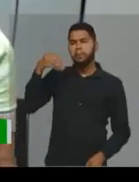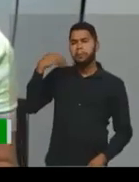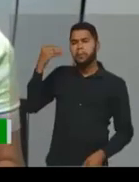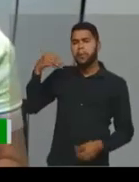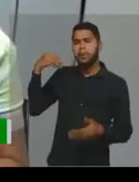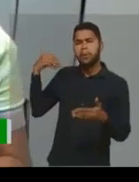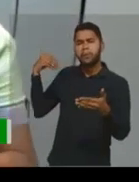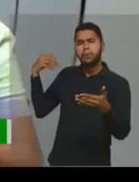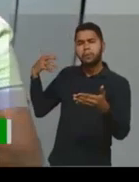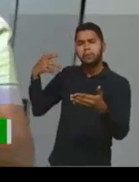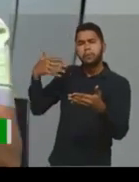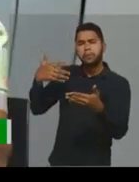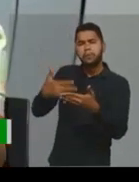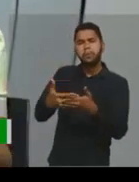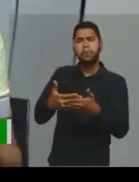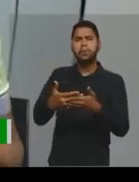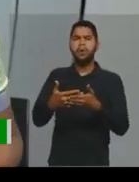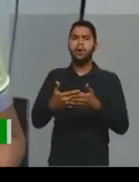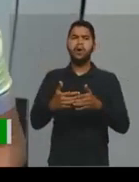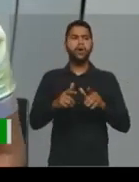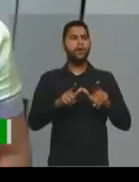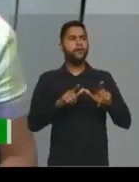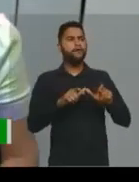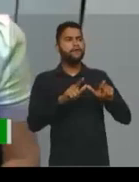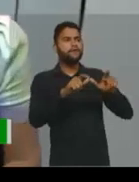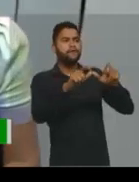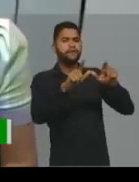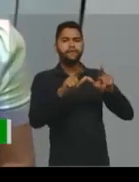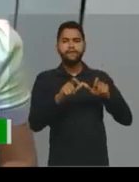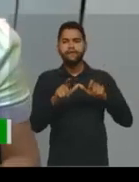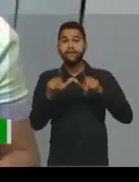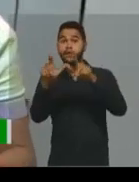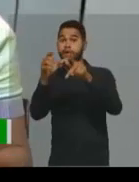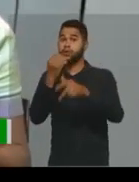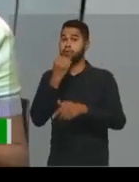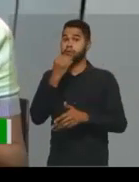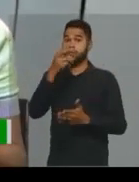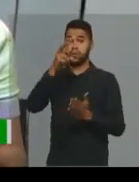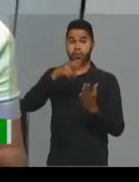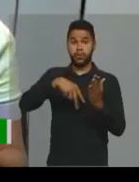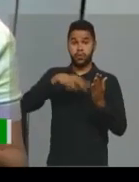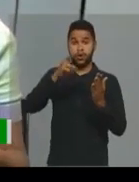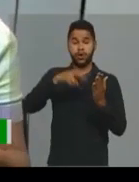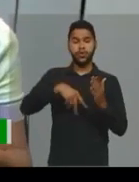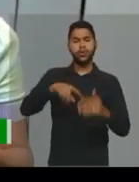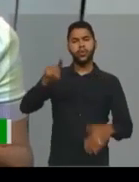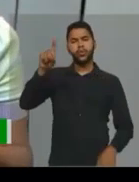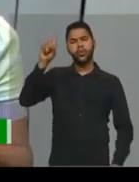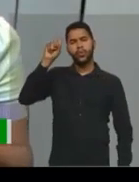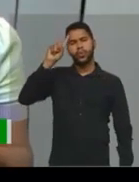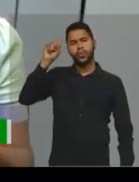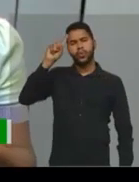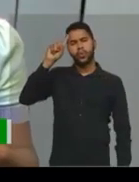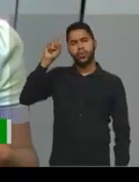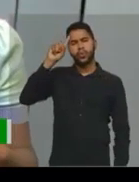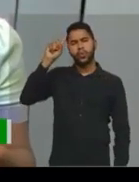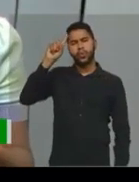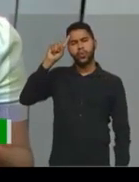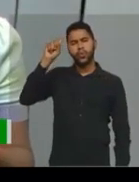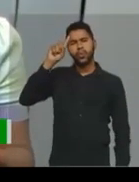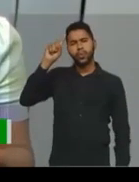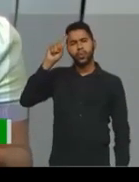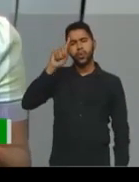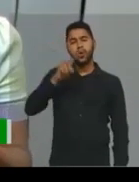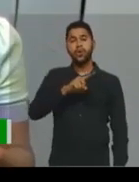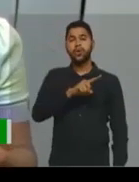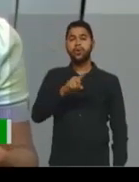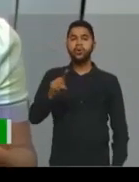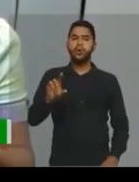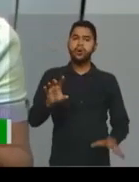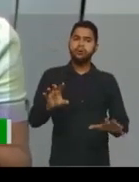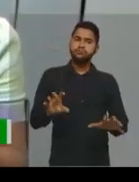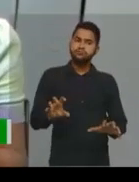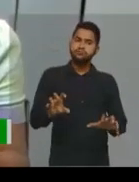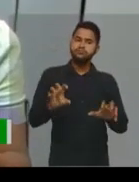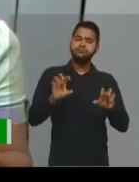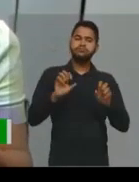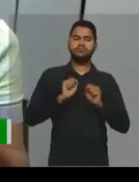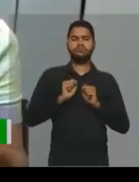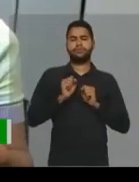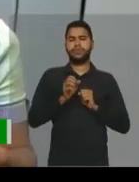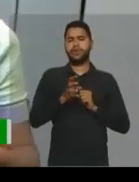com viagens, com boas leituras, né? O dia a dia, você adquire